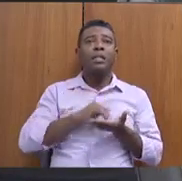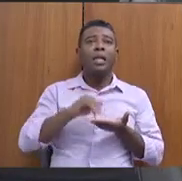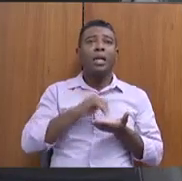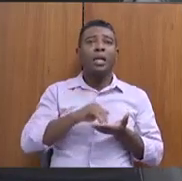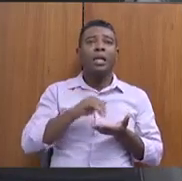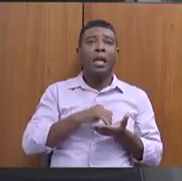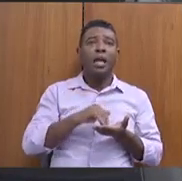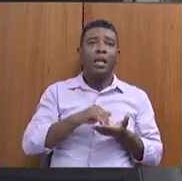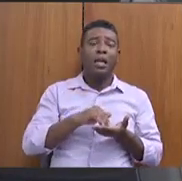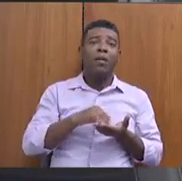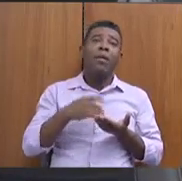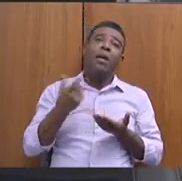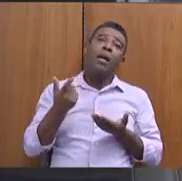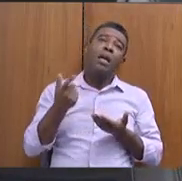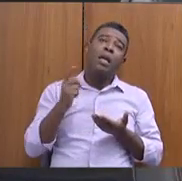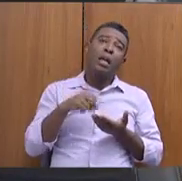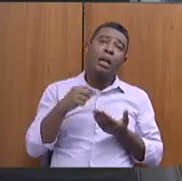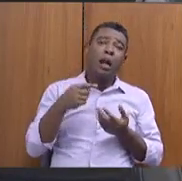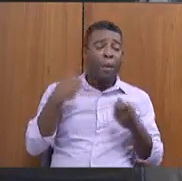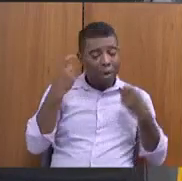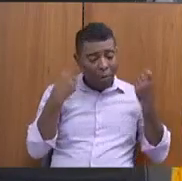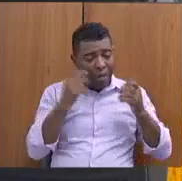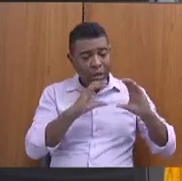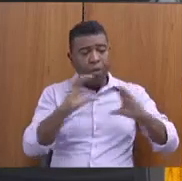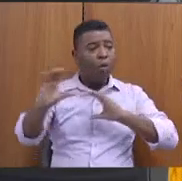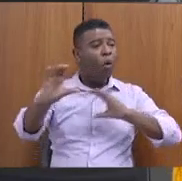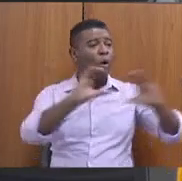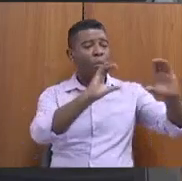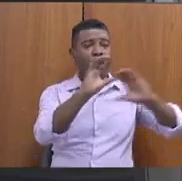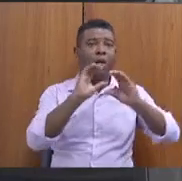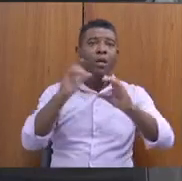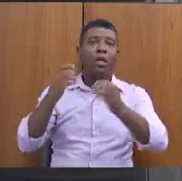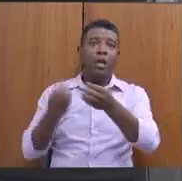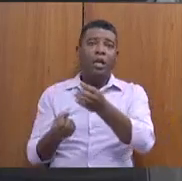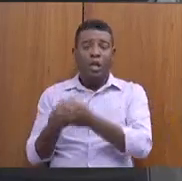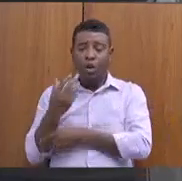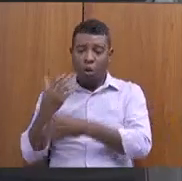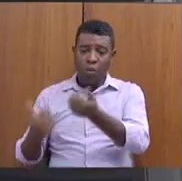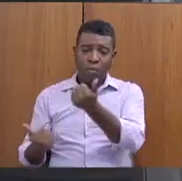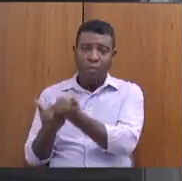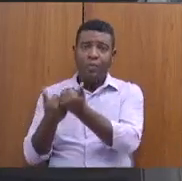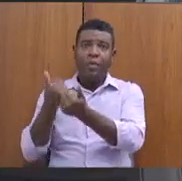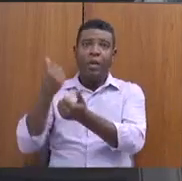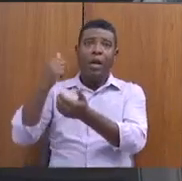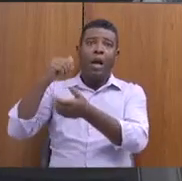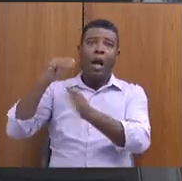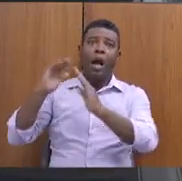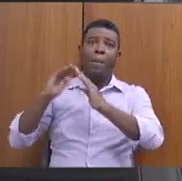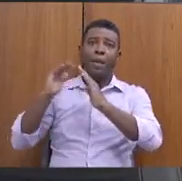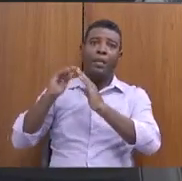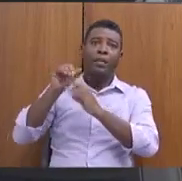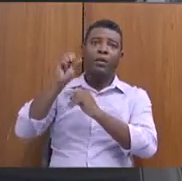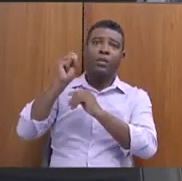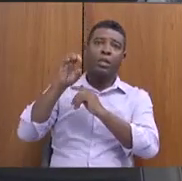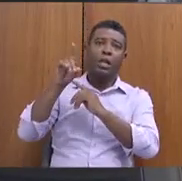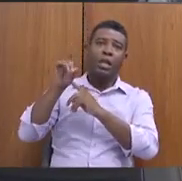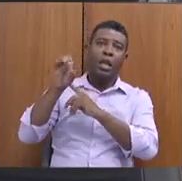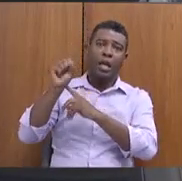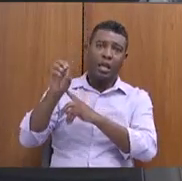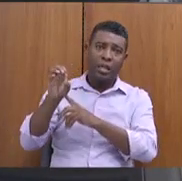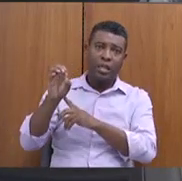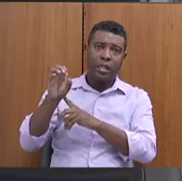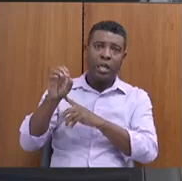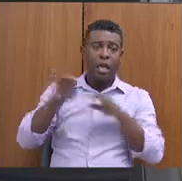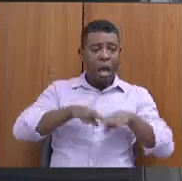a preocupação de que isso não se comunique. Foi criada a subsecretaria de habitação na CEDES, na reforma administrativa. A mesa de